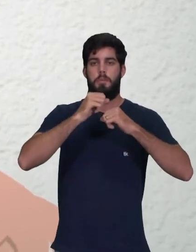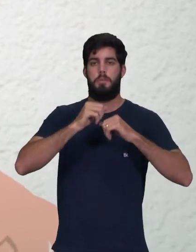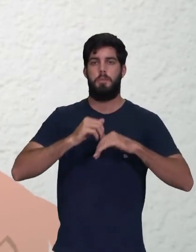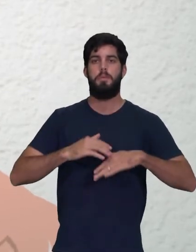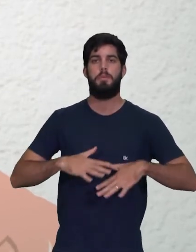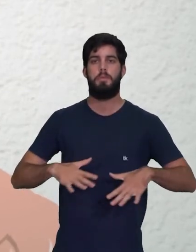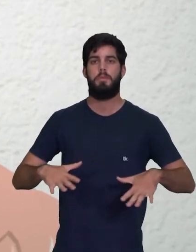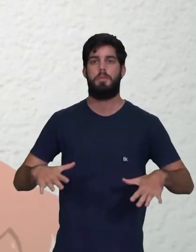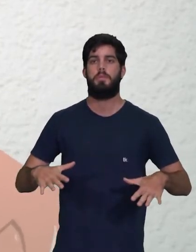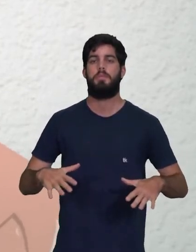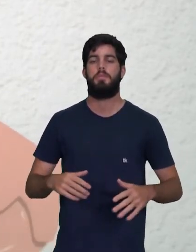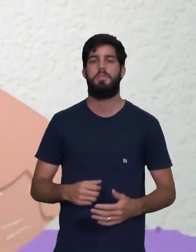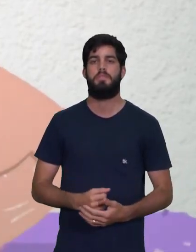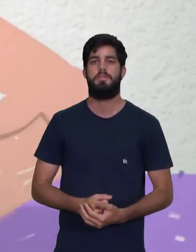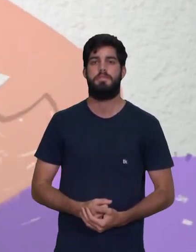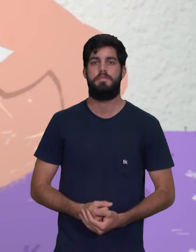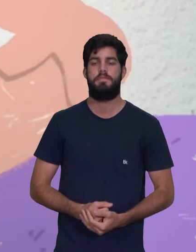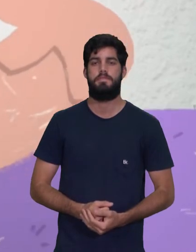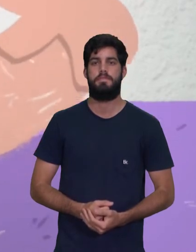solte.